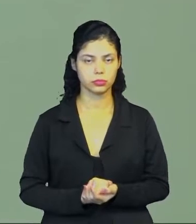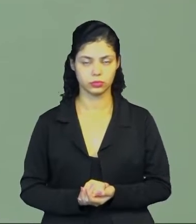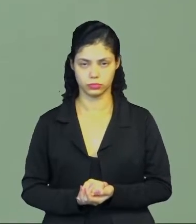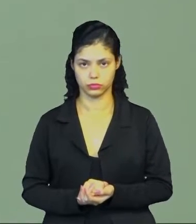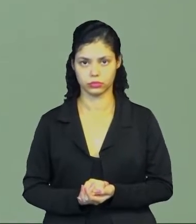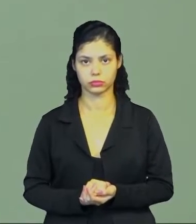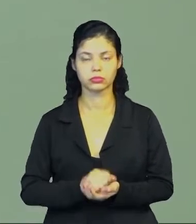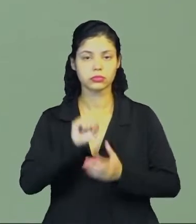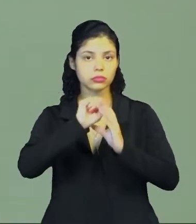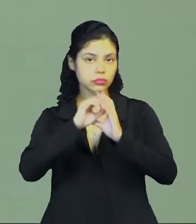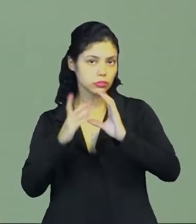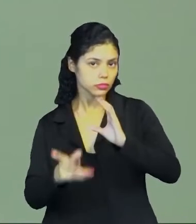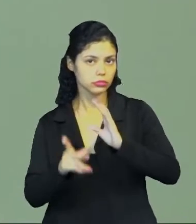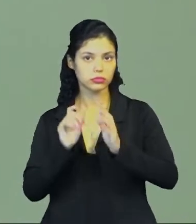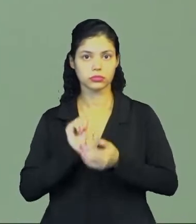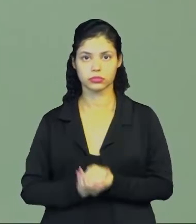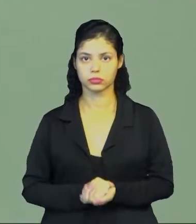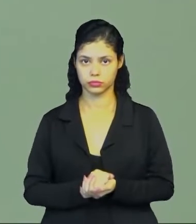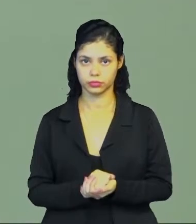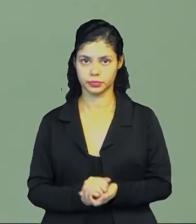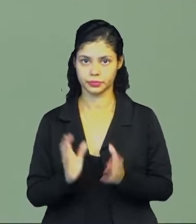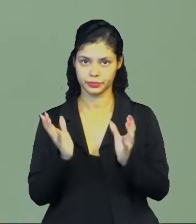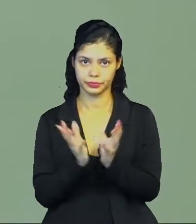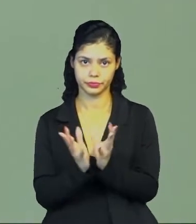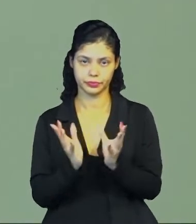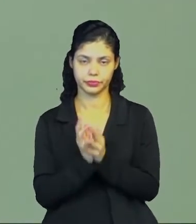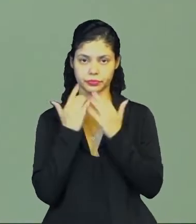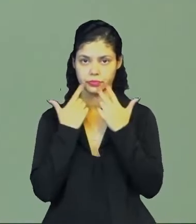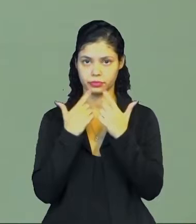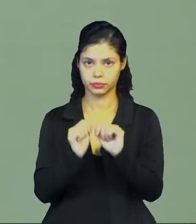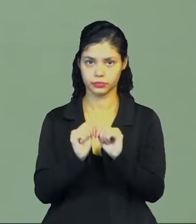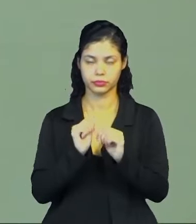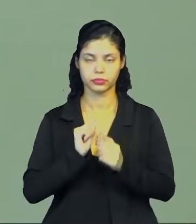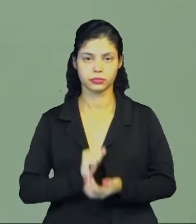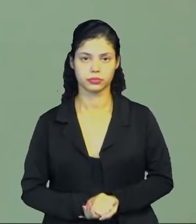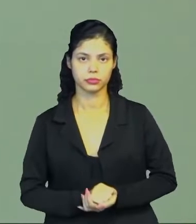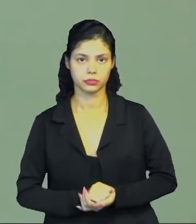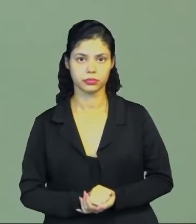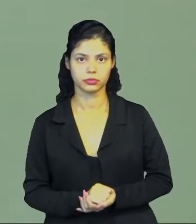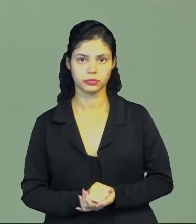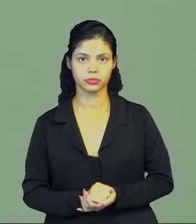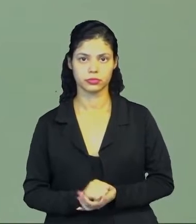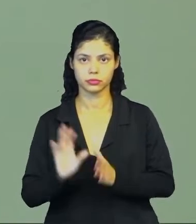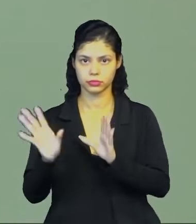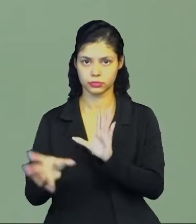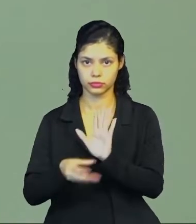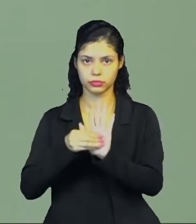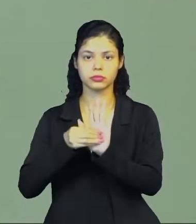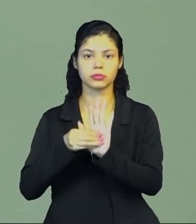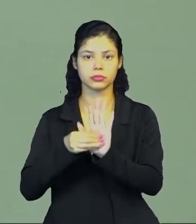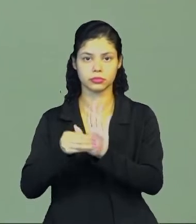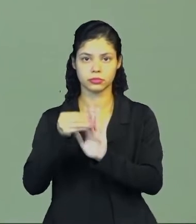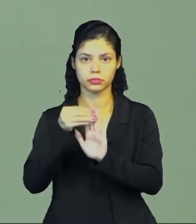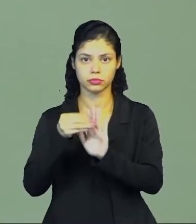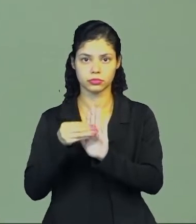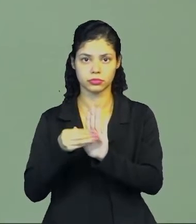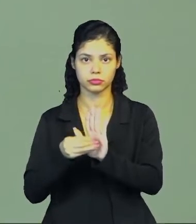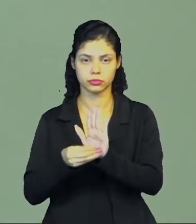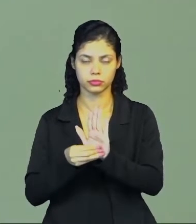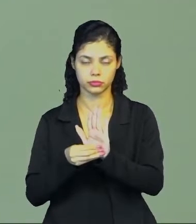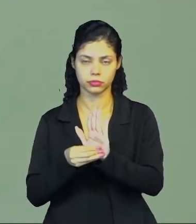essas características desses grupos linguísticos aí que compõem, compõem, né? E